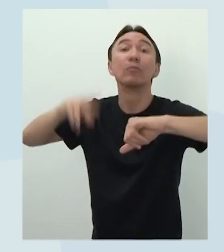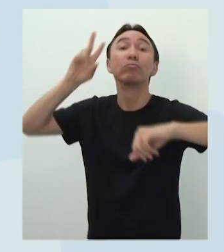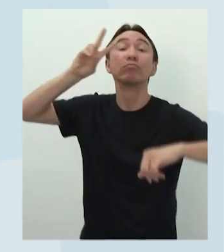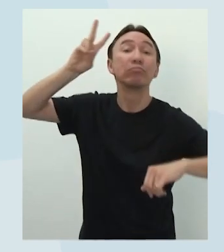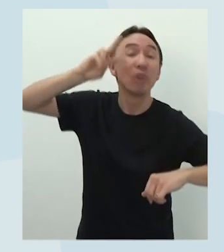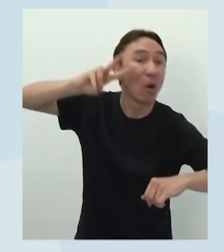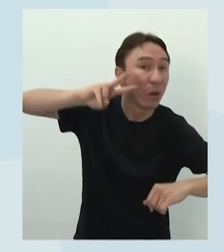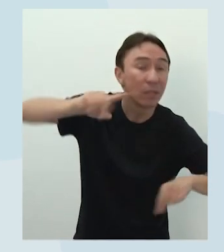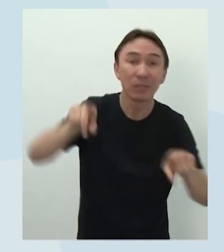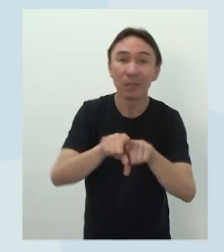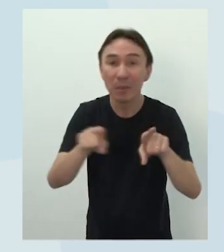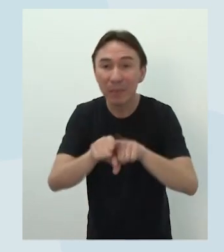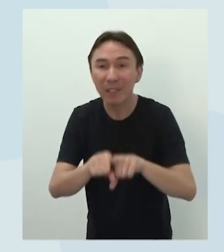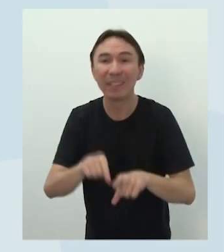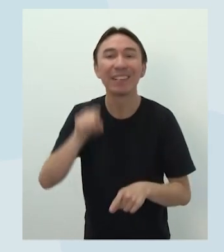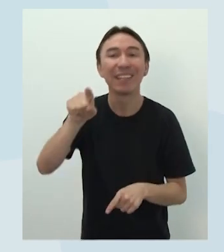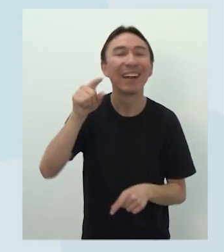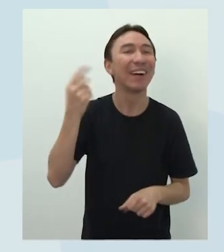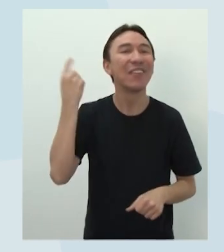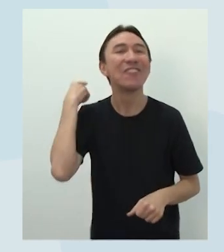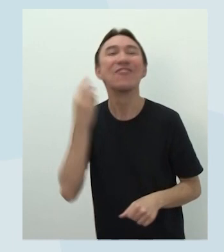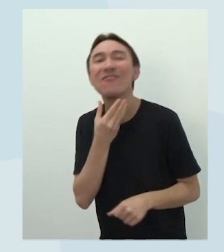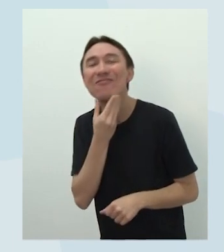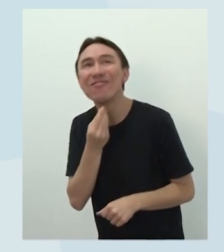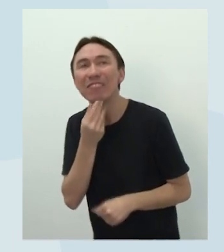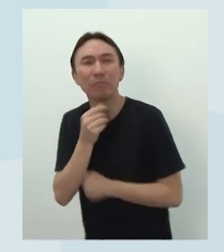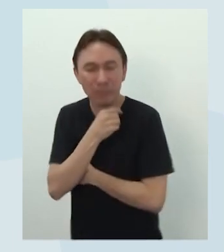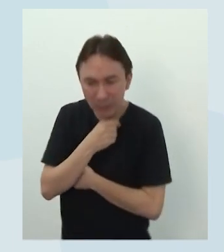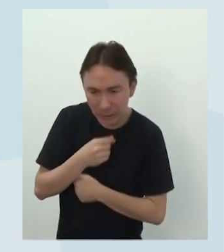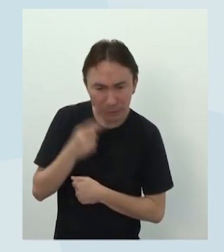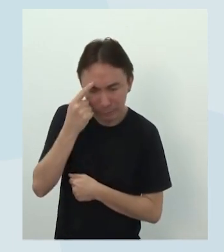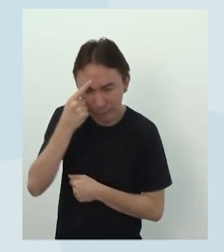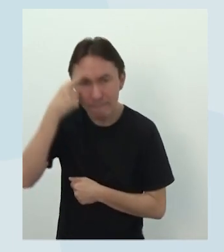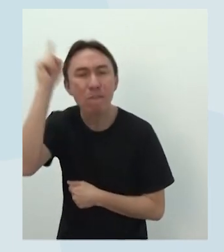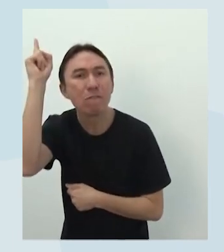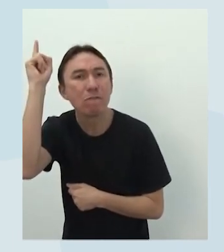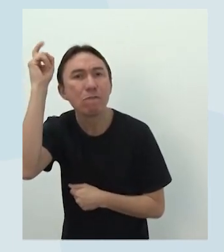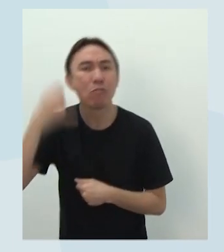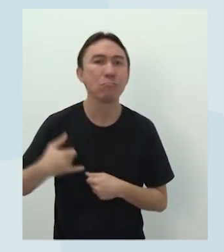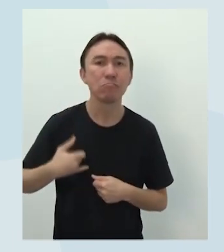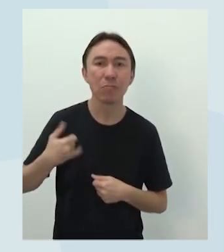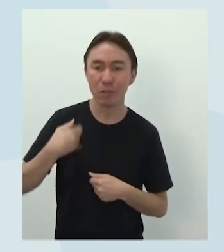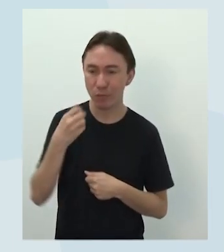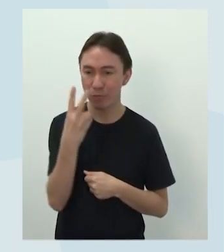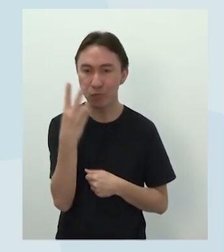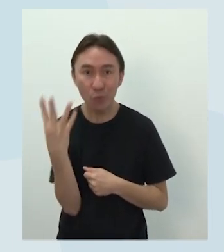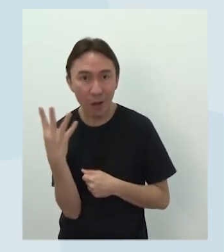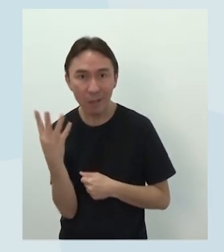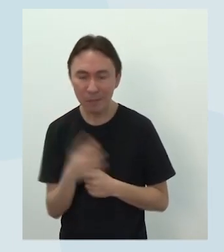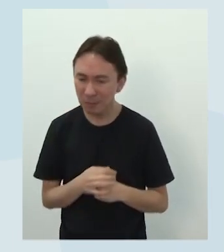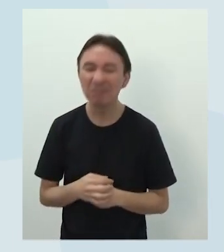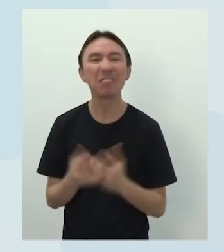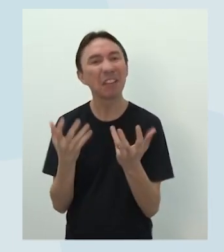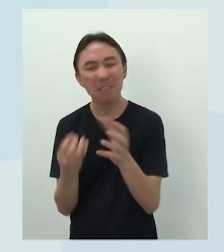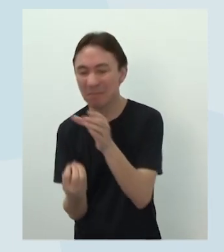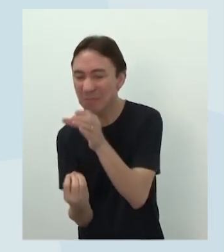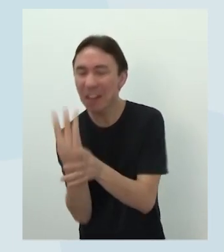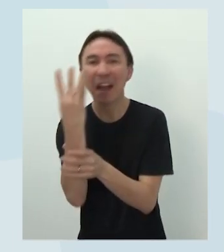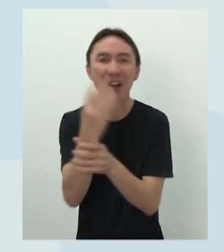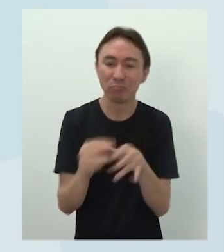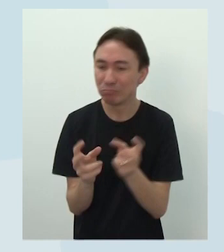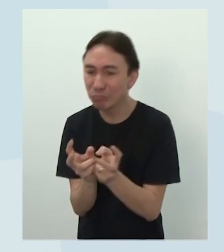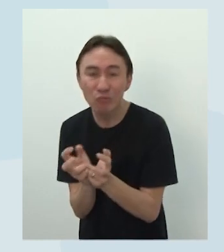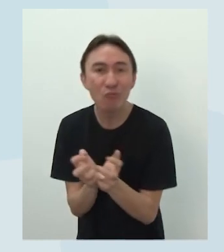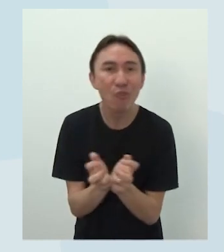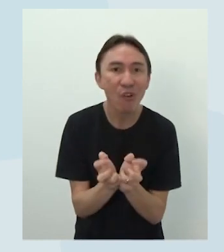é que o Toru Yuatani, quando ele tinha 24 anos, como é que ele decidiu criar um game que não tivesse violência,